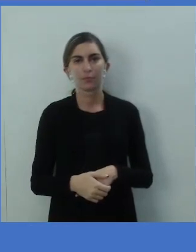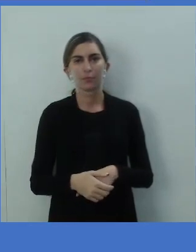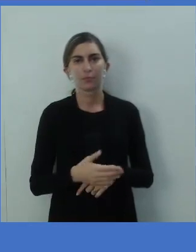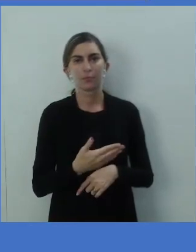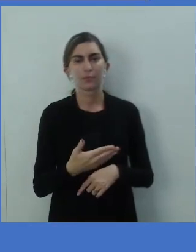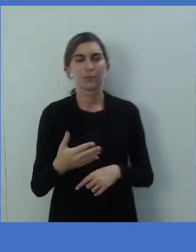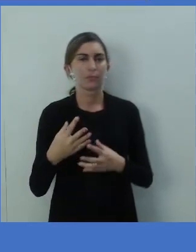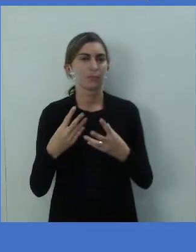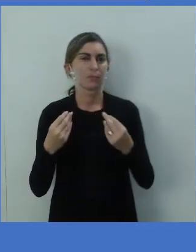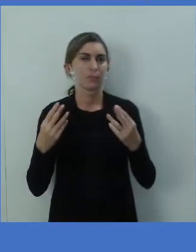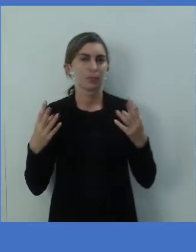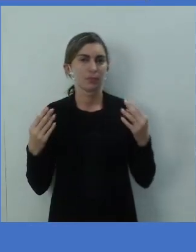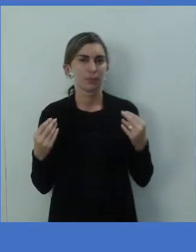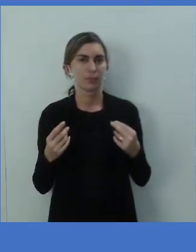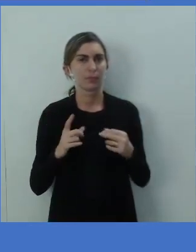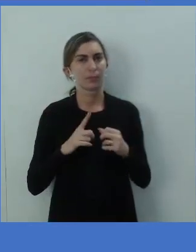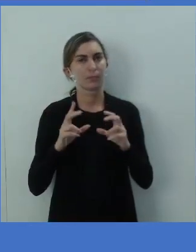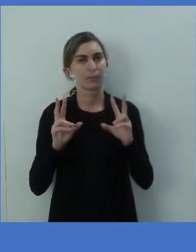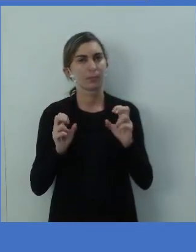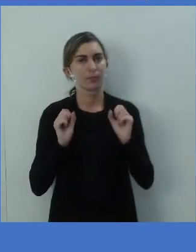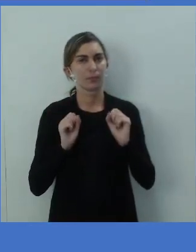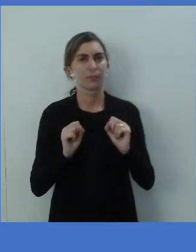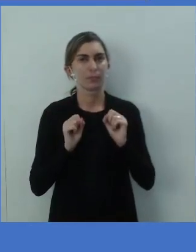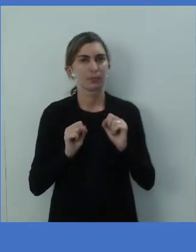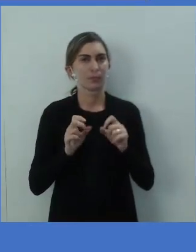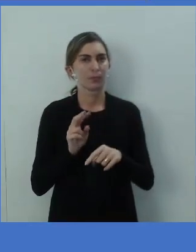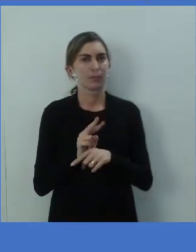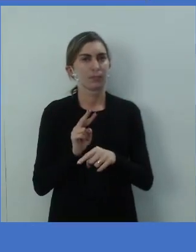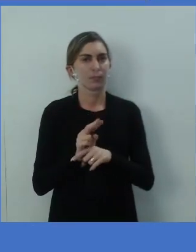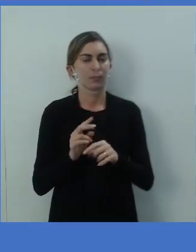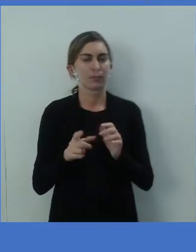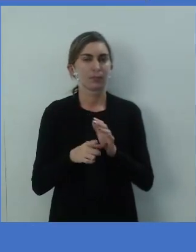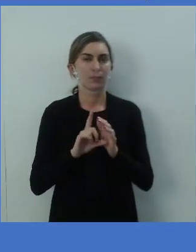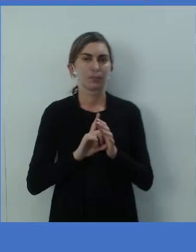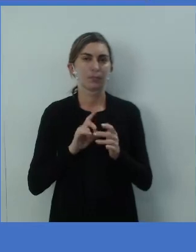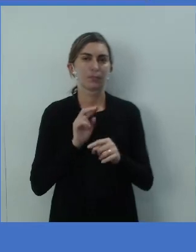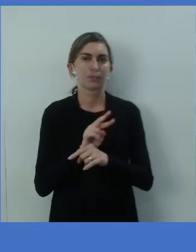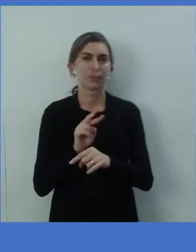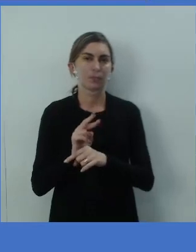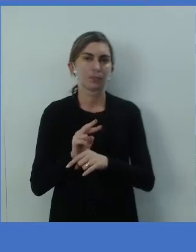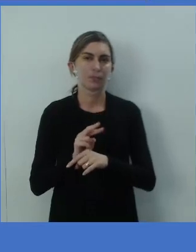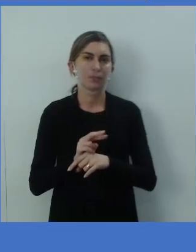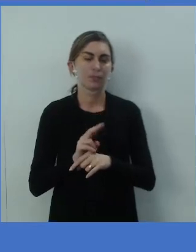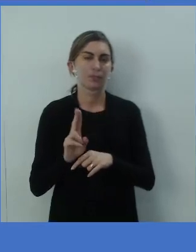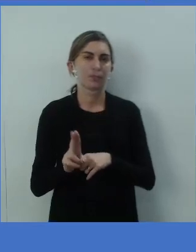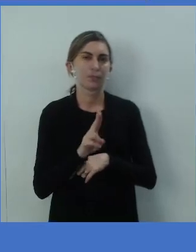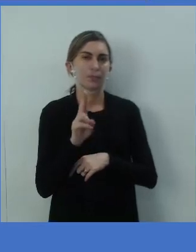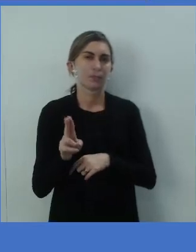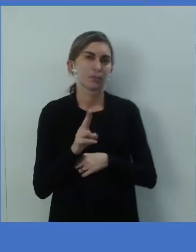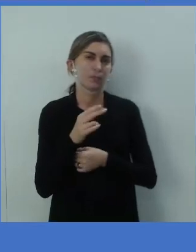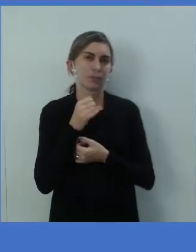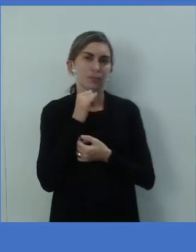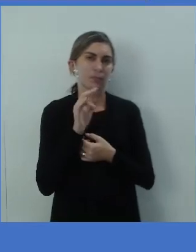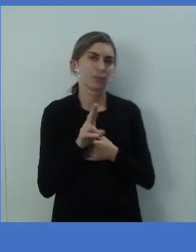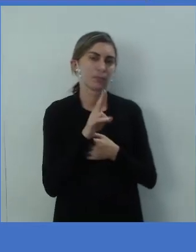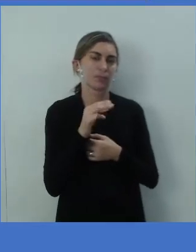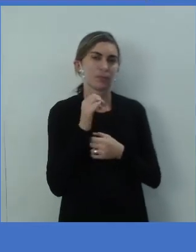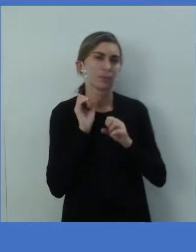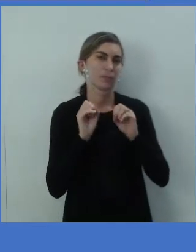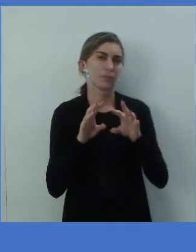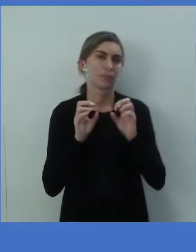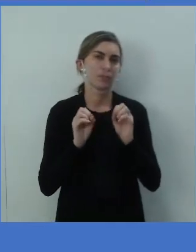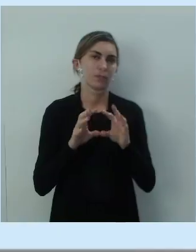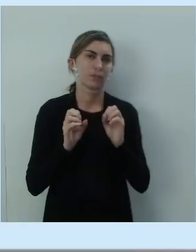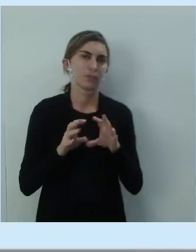Muitos crimes poderiam ser prevenidos, using education, utilizando, por exemplo, a educação.